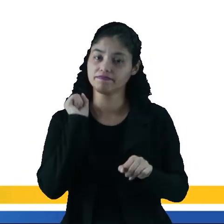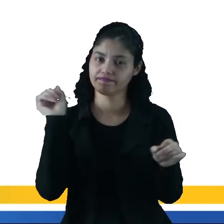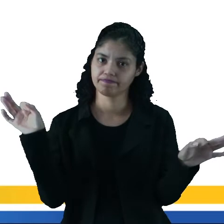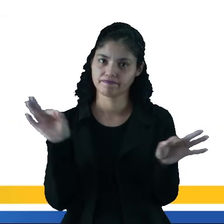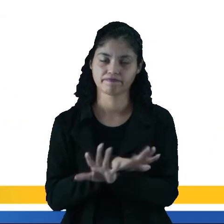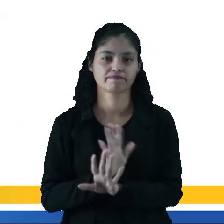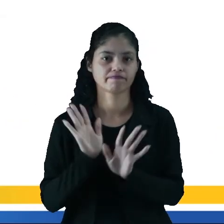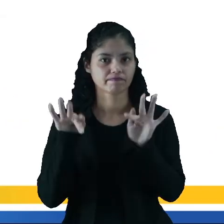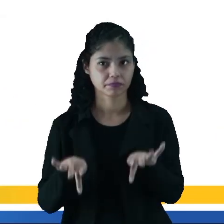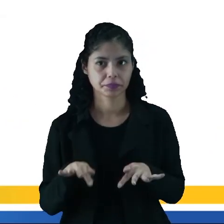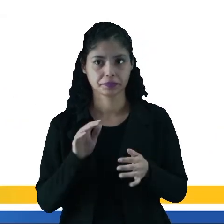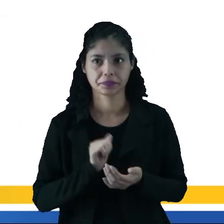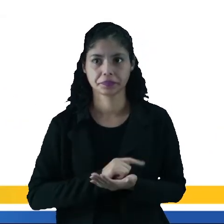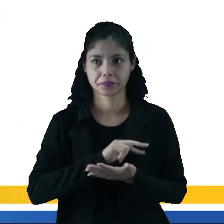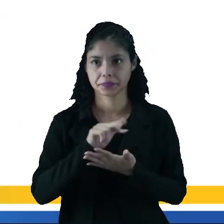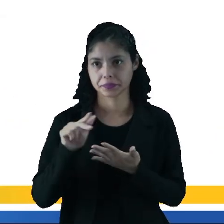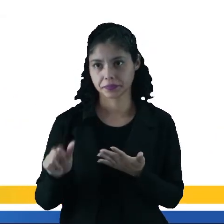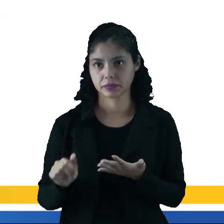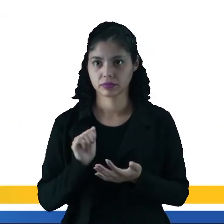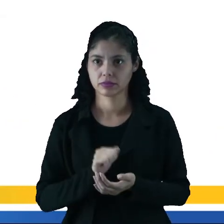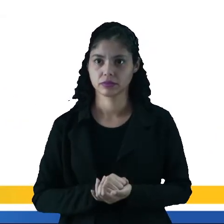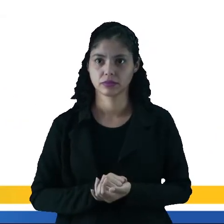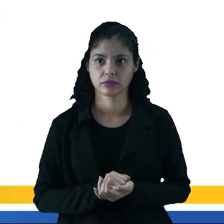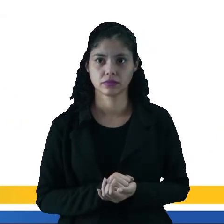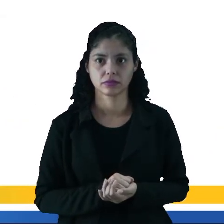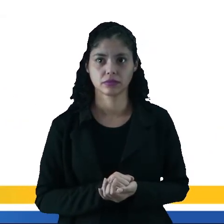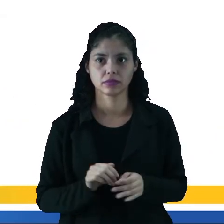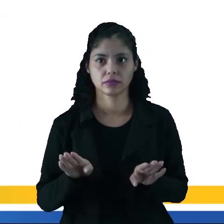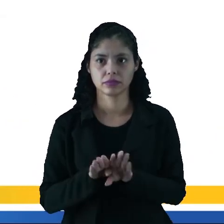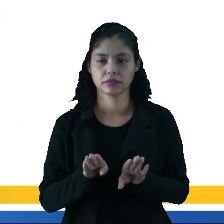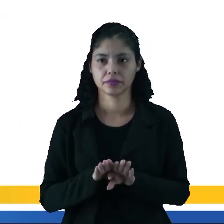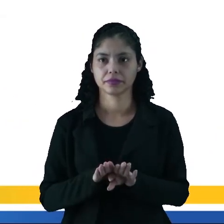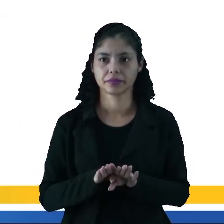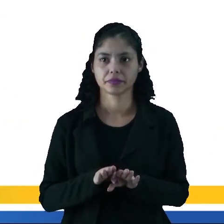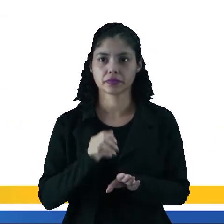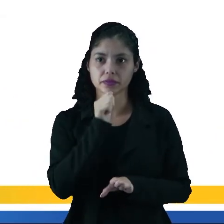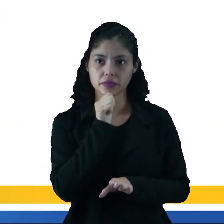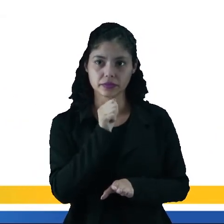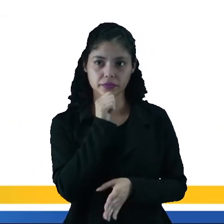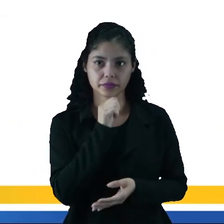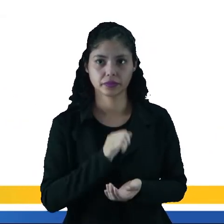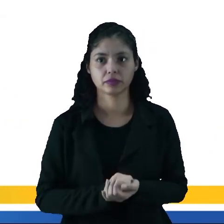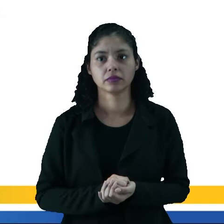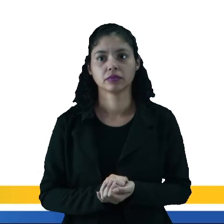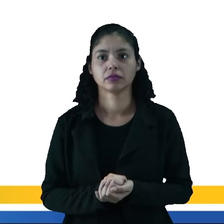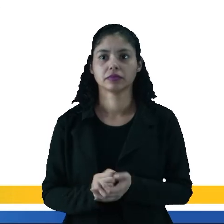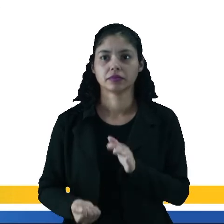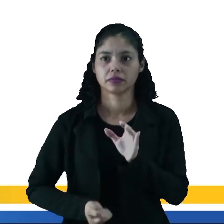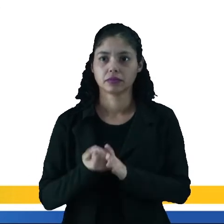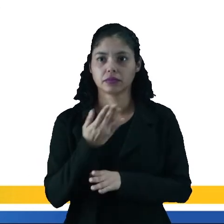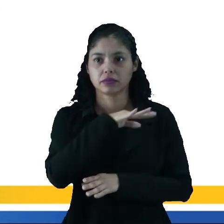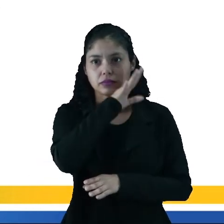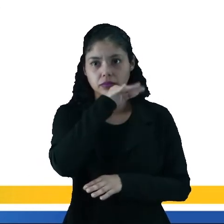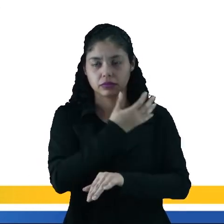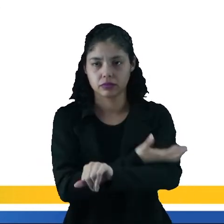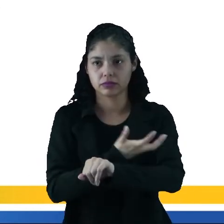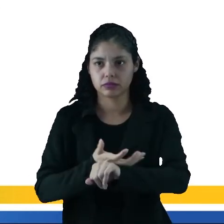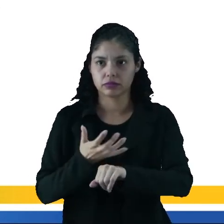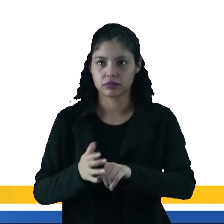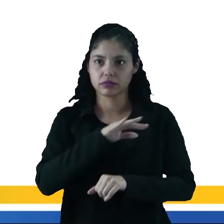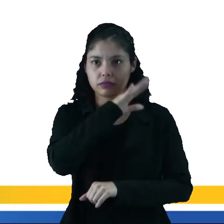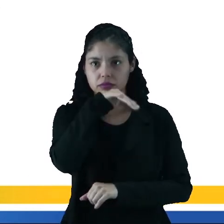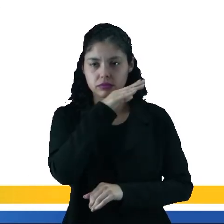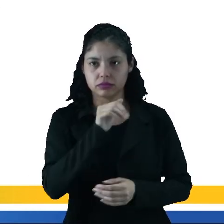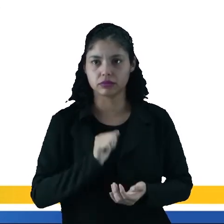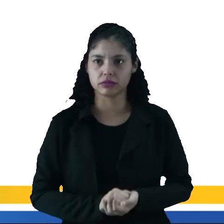natureza e, portanto, causam diversos impactos ambientais. Essa energia de origem orgânica, seja de origem vegetal ou